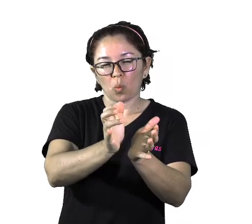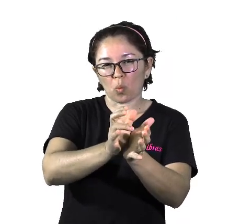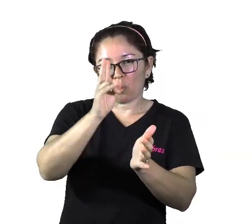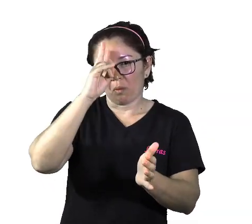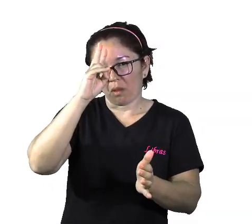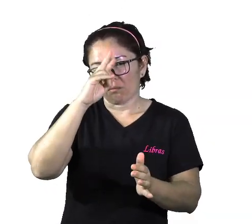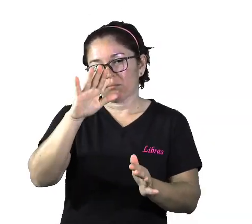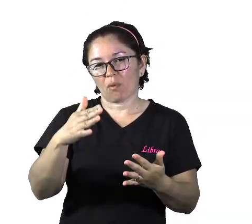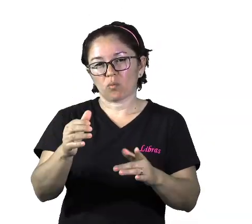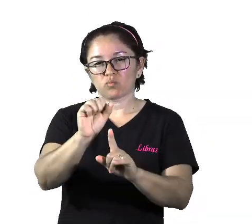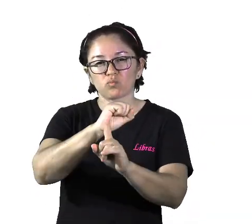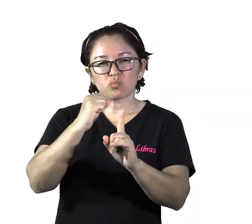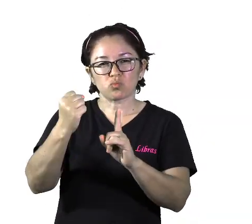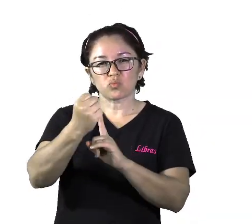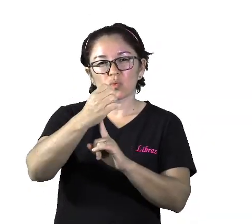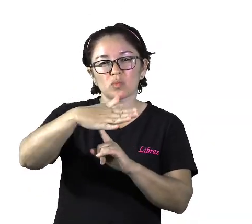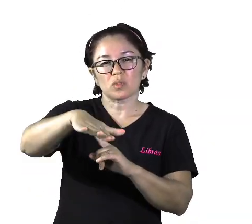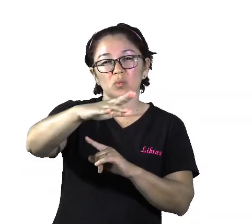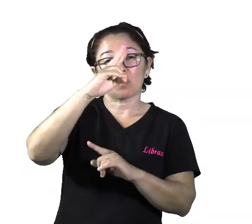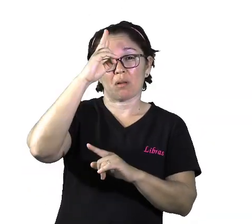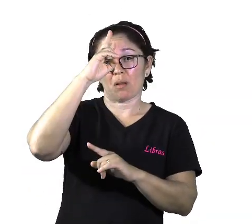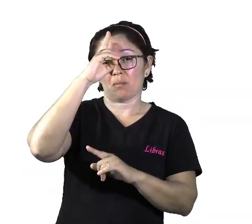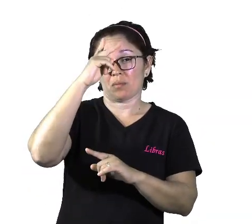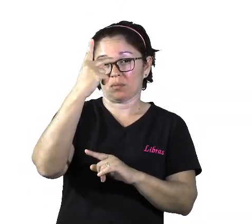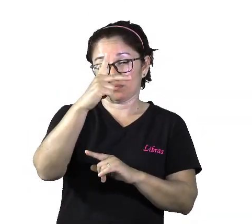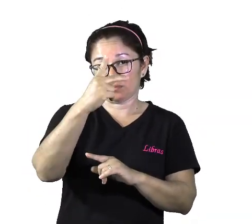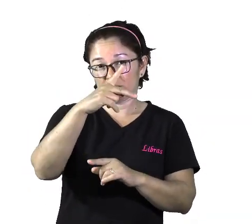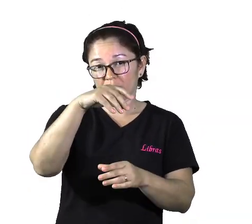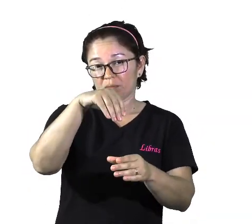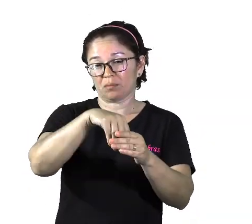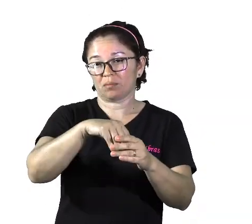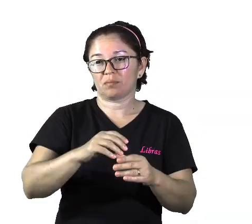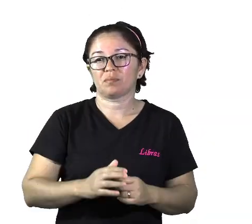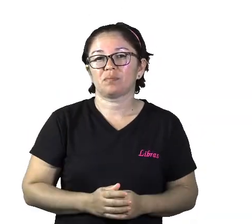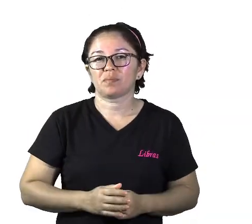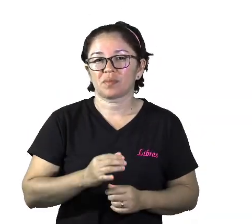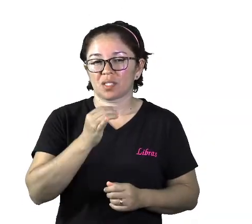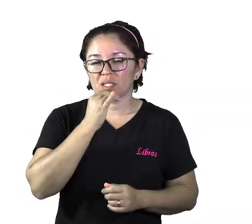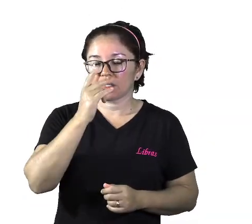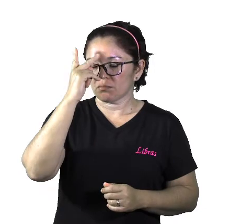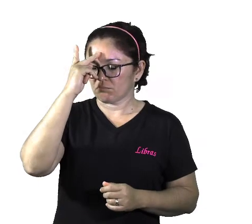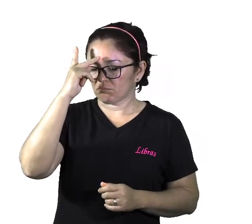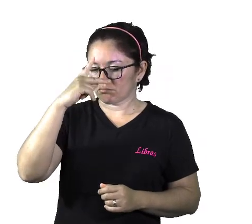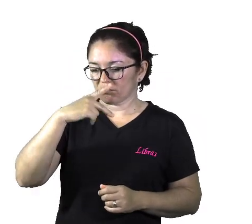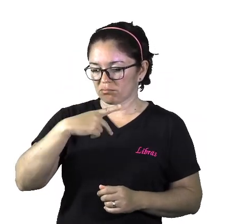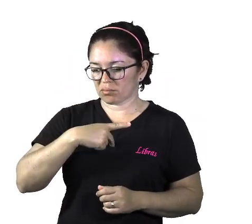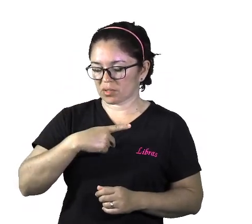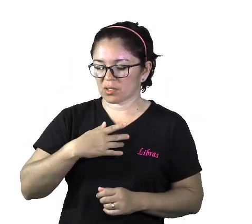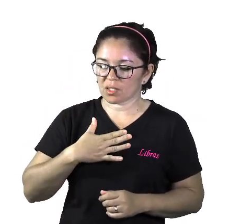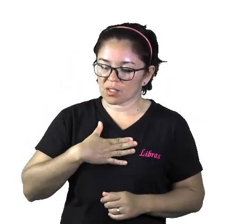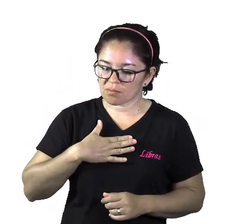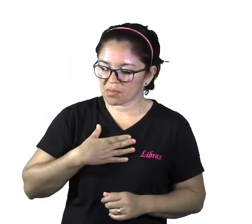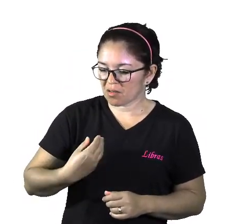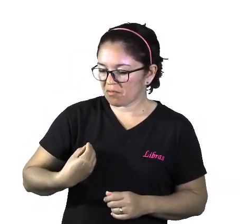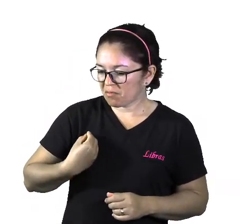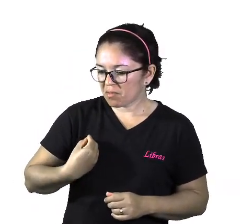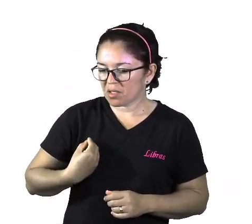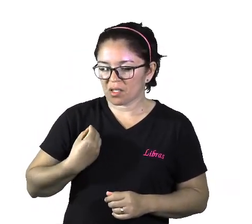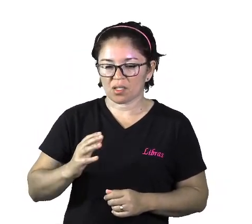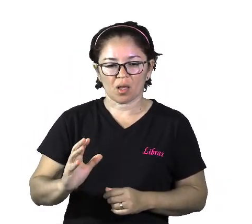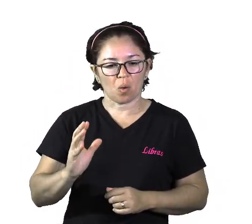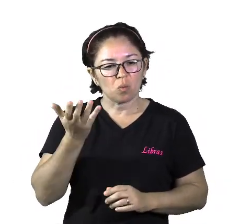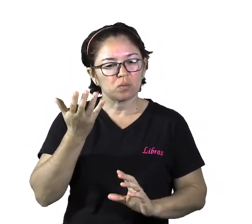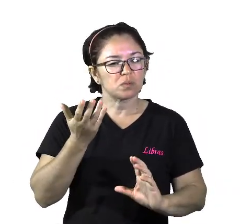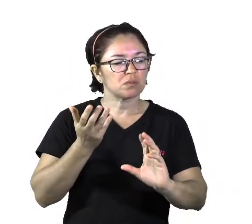A memória individual é aquela guardada por um indivíduo e se refere às suas próprias vivências e experiências,